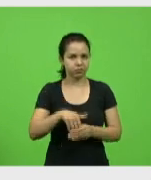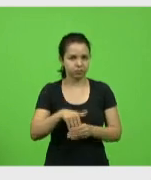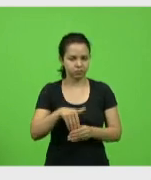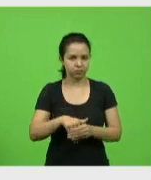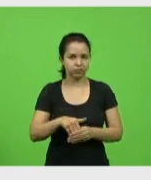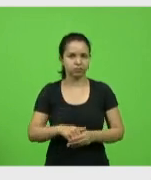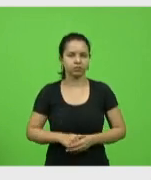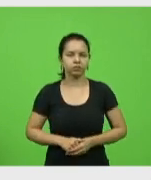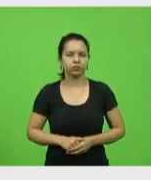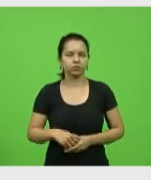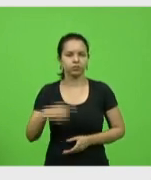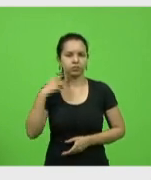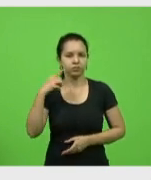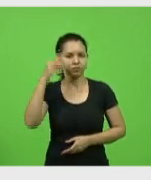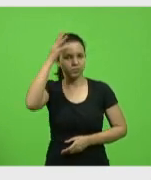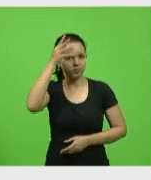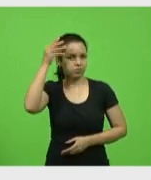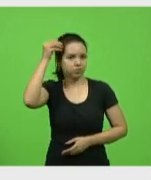Deputada Disse, Heide Scheid.